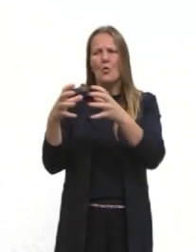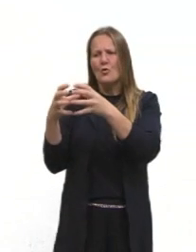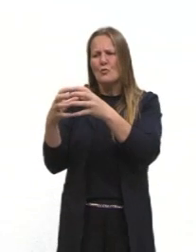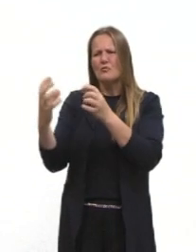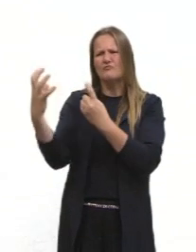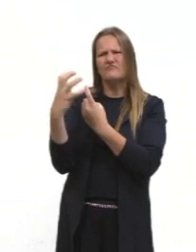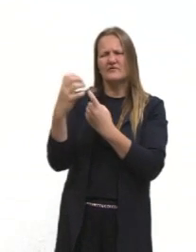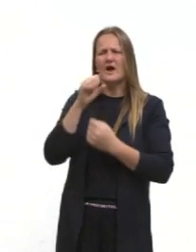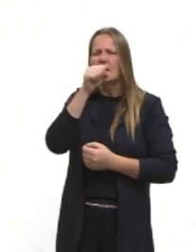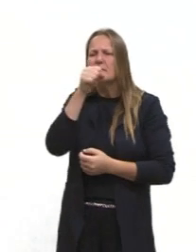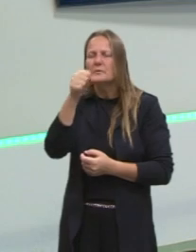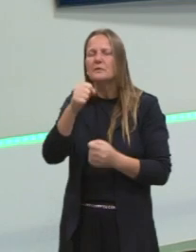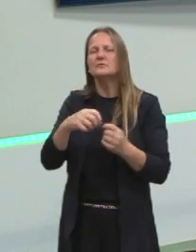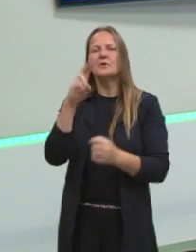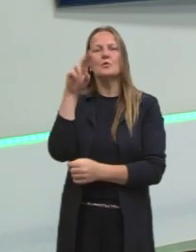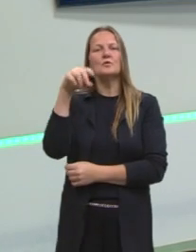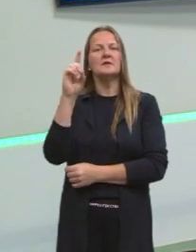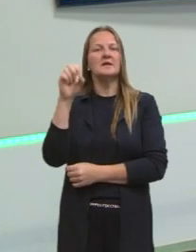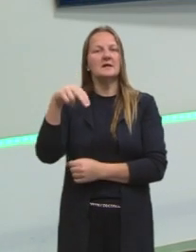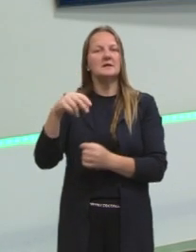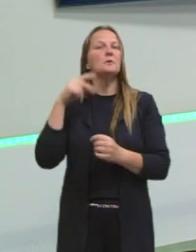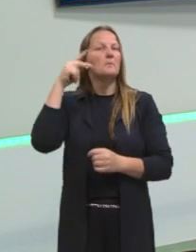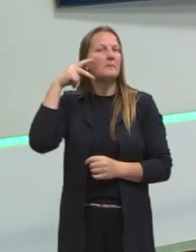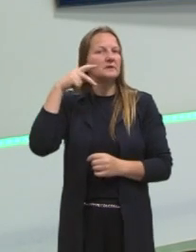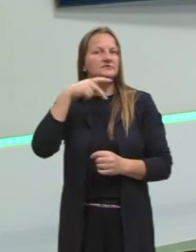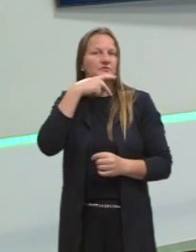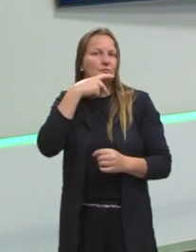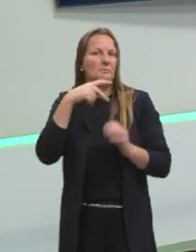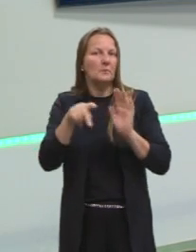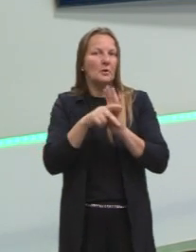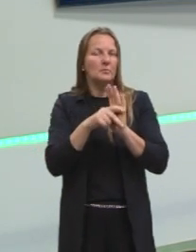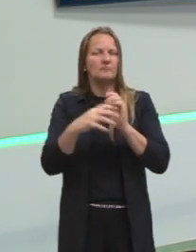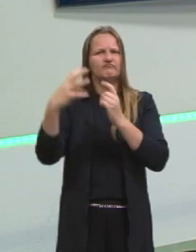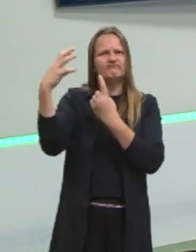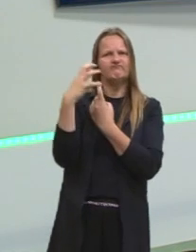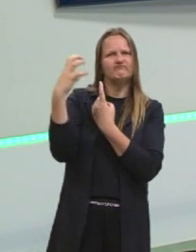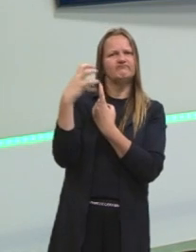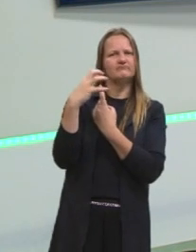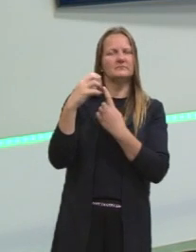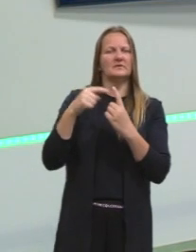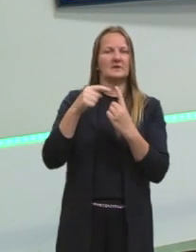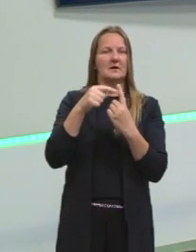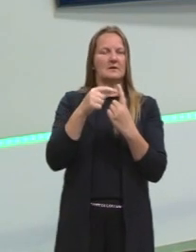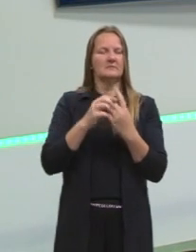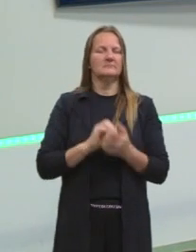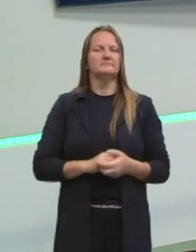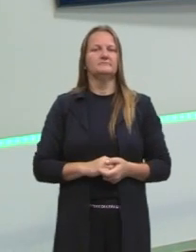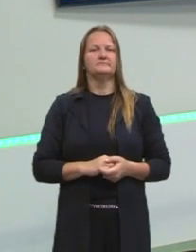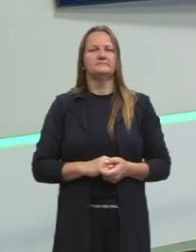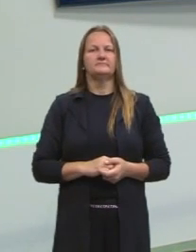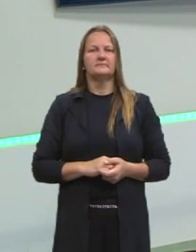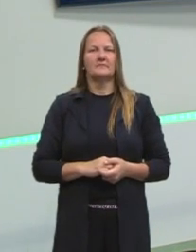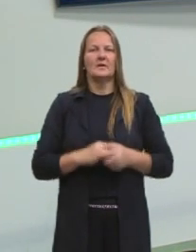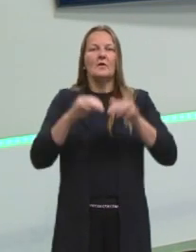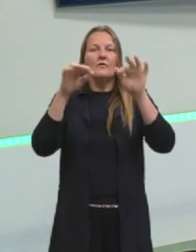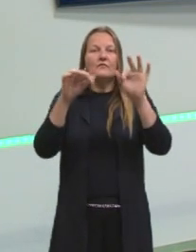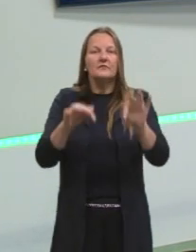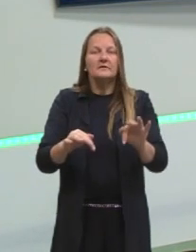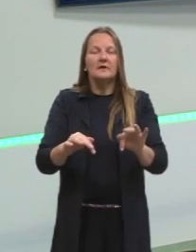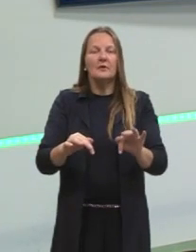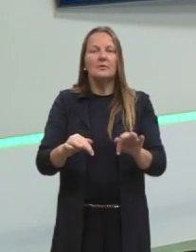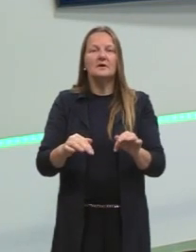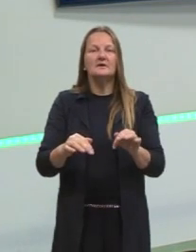imprensa, da UDN, que era o partido que fazia oposição a Vargas. Vai terminar esse governo com um